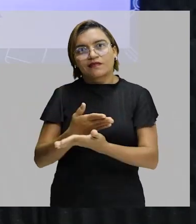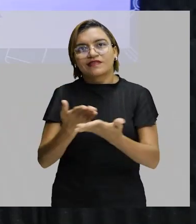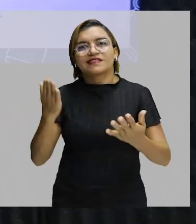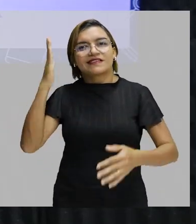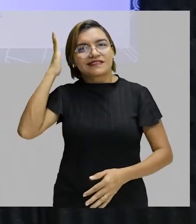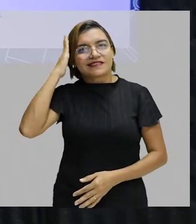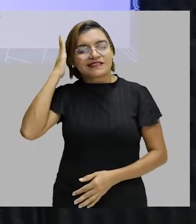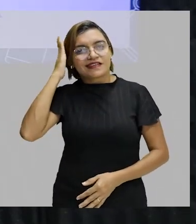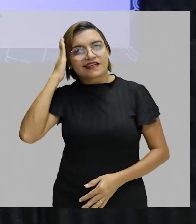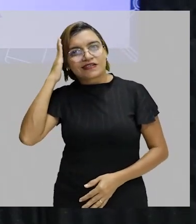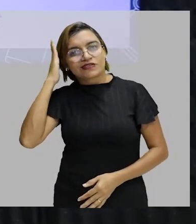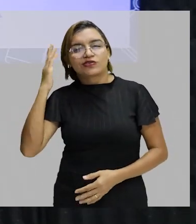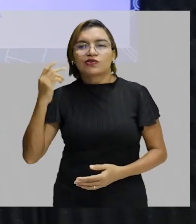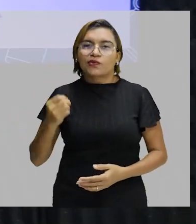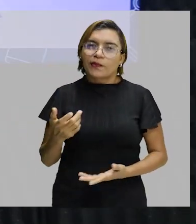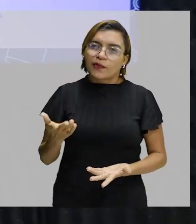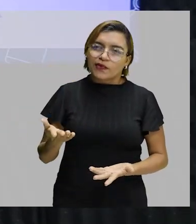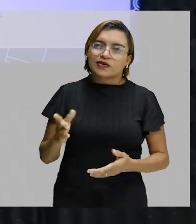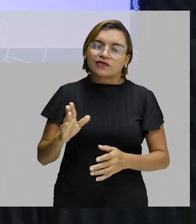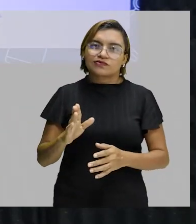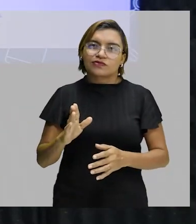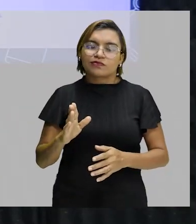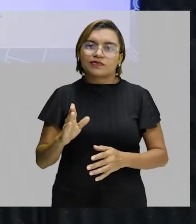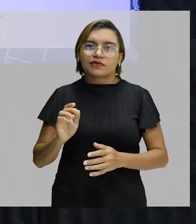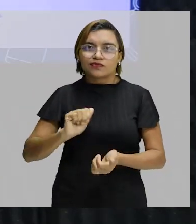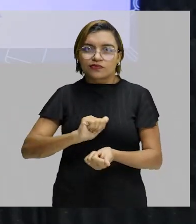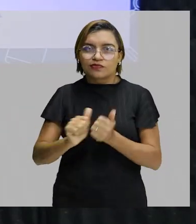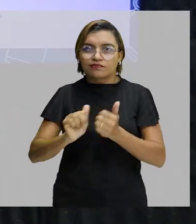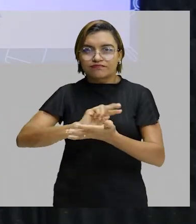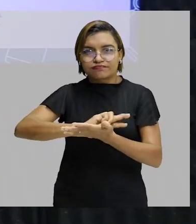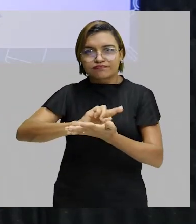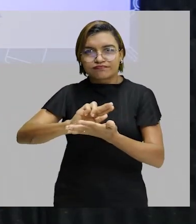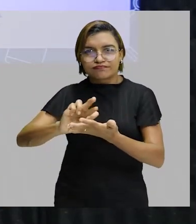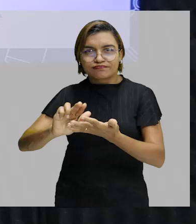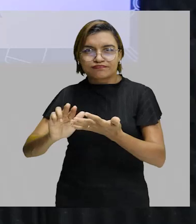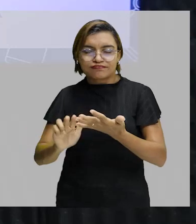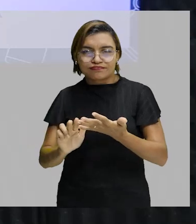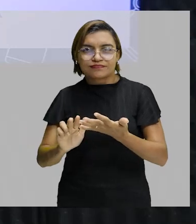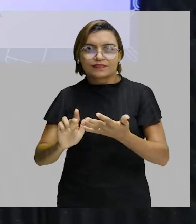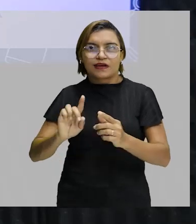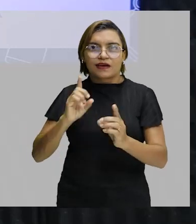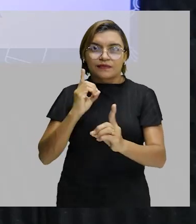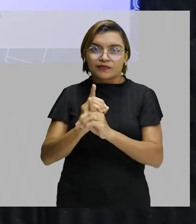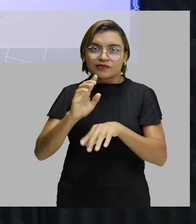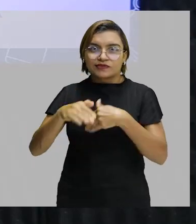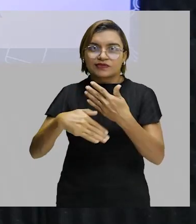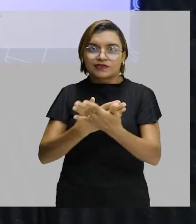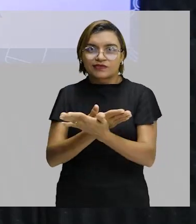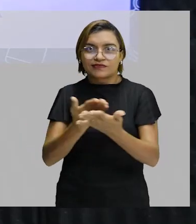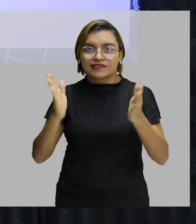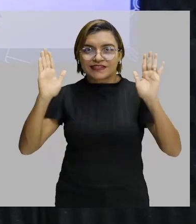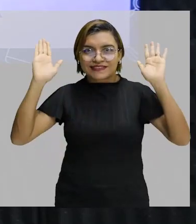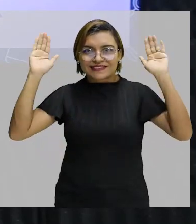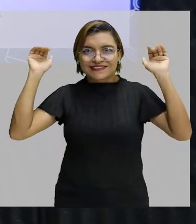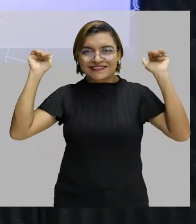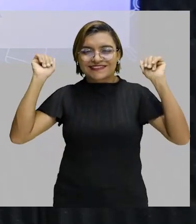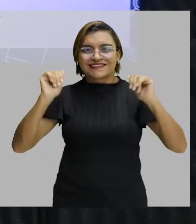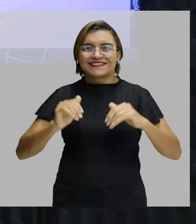pouquinho sobre os espaços e materiais relacionados ao atletismo. Até a nossa próxima aula. Vamos para cima, hein? Tchau,